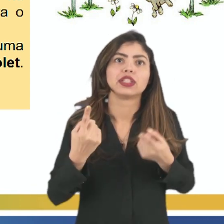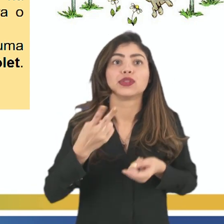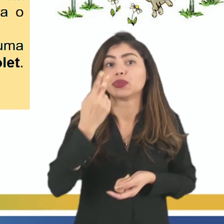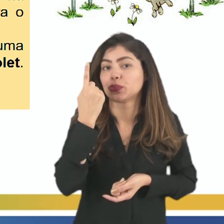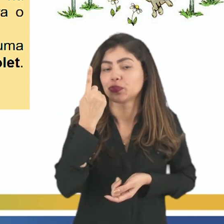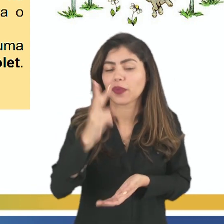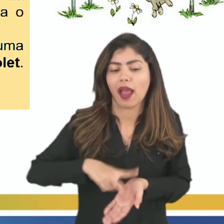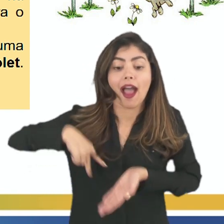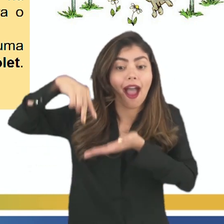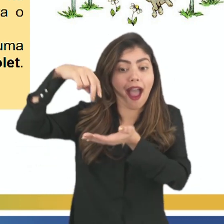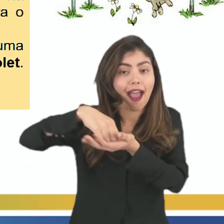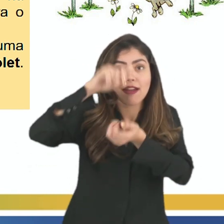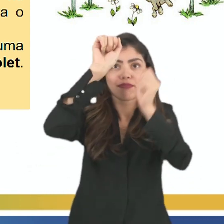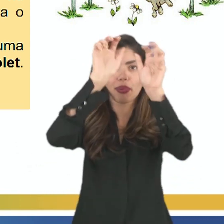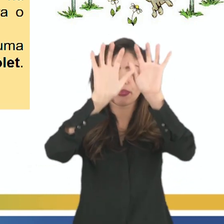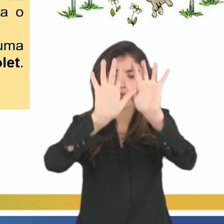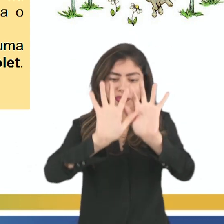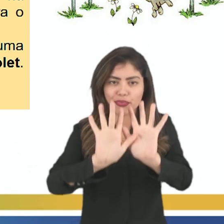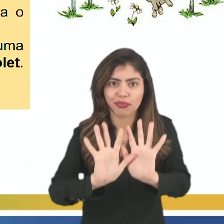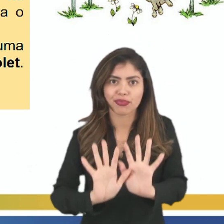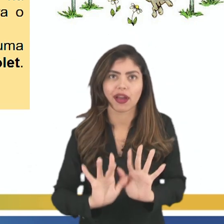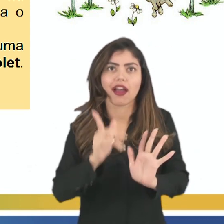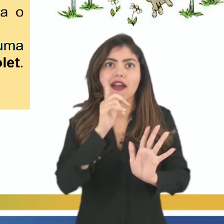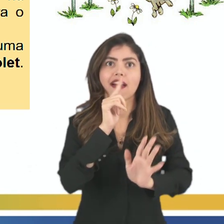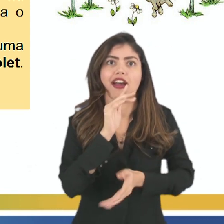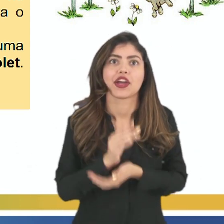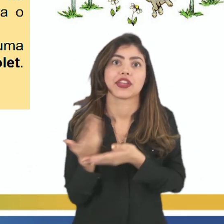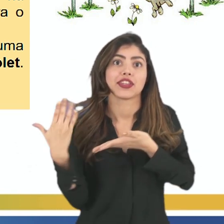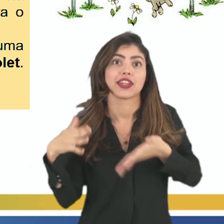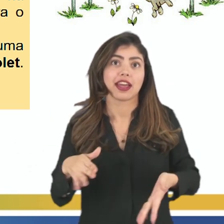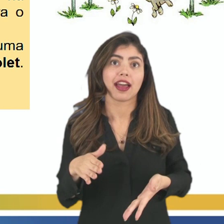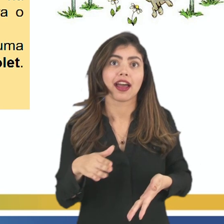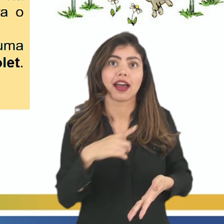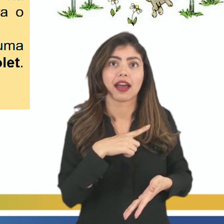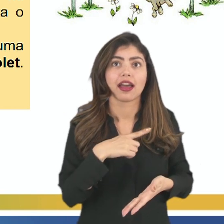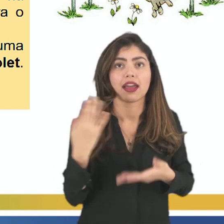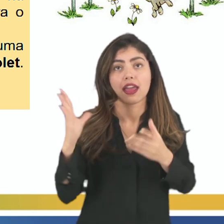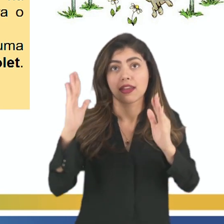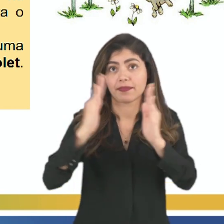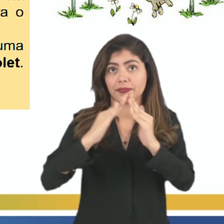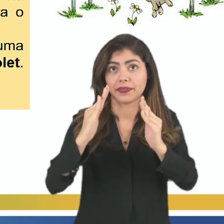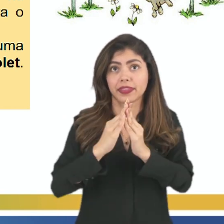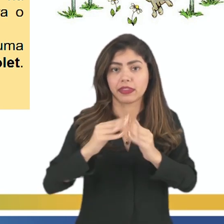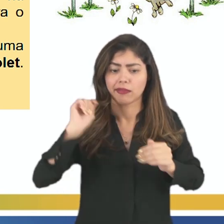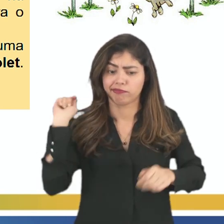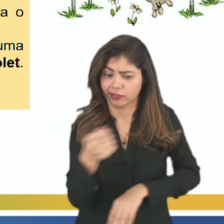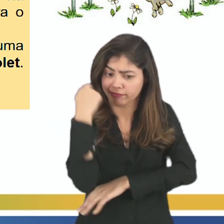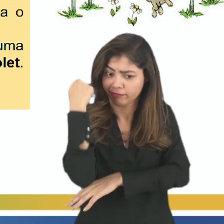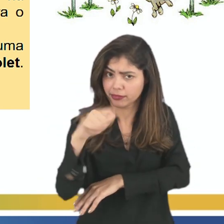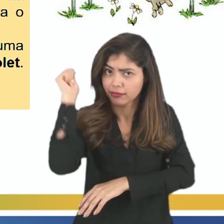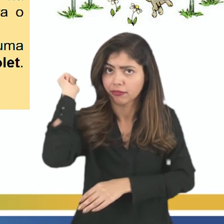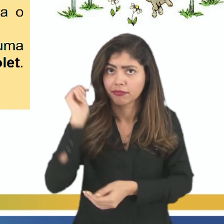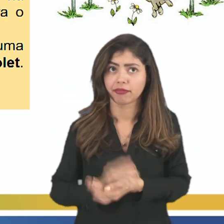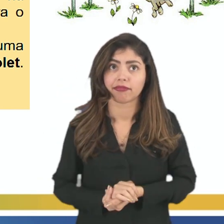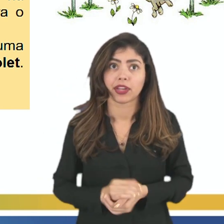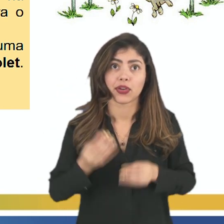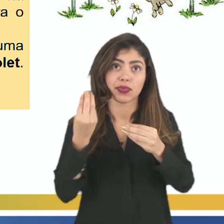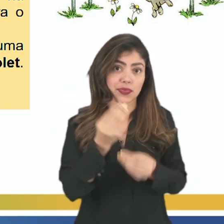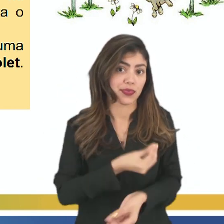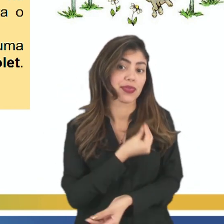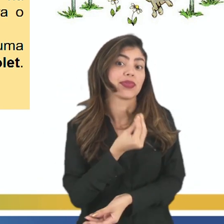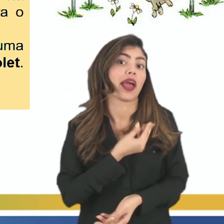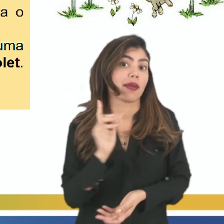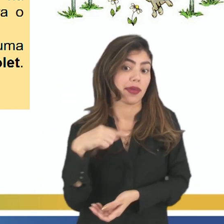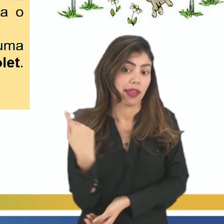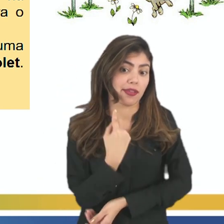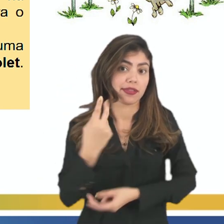pulo na cachoeira. Pois se chegássemos assim em casa, a vara de amora era o presente para